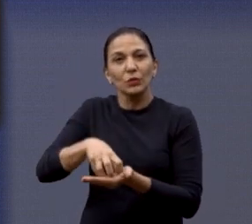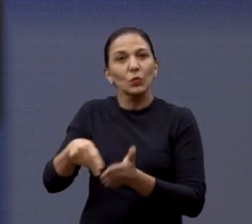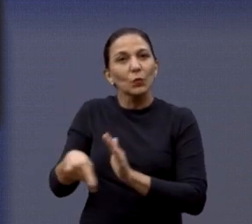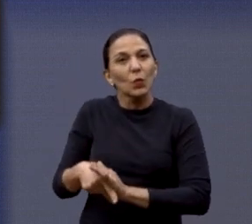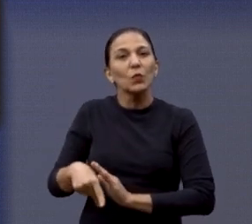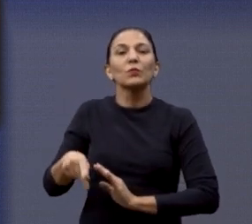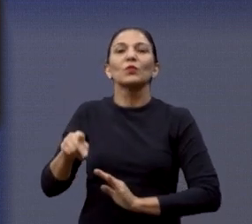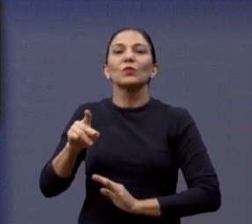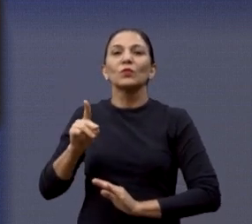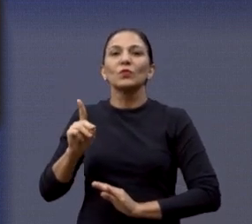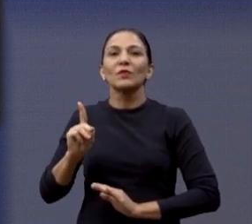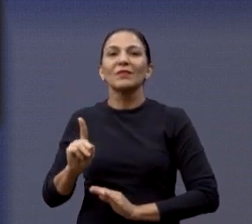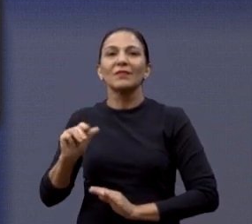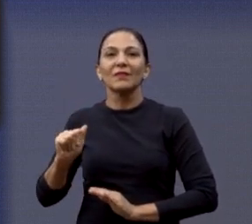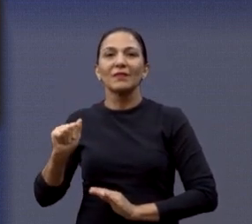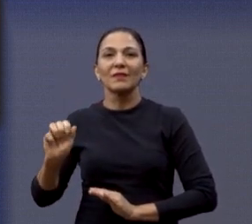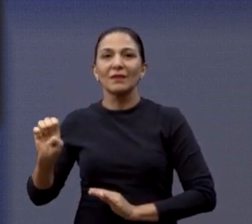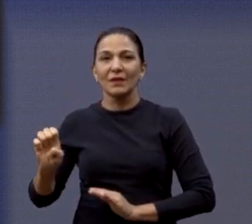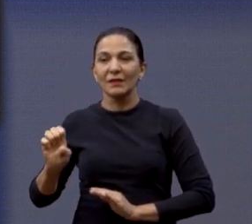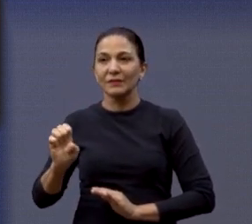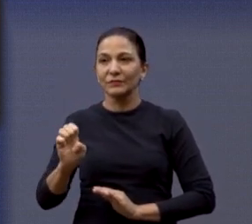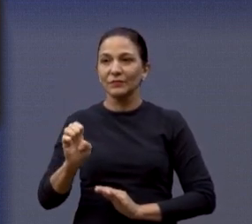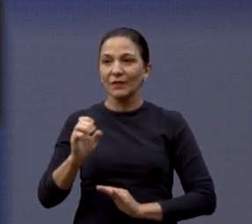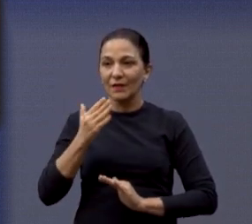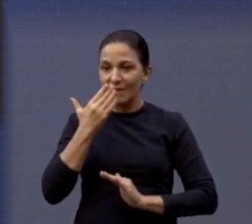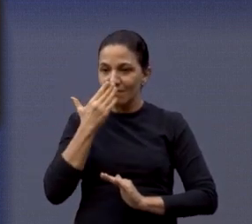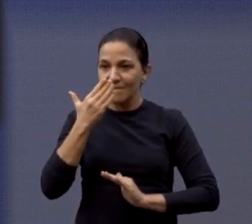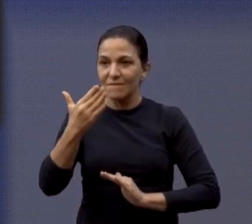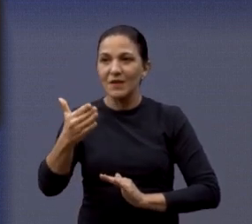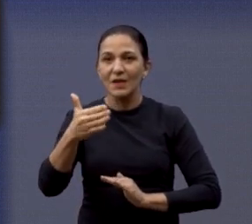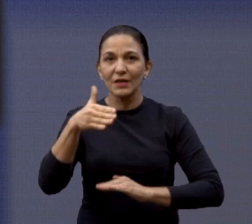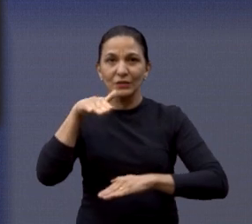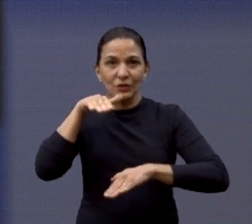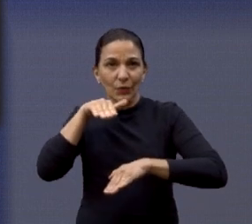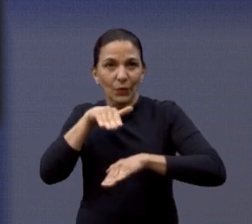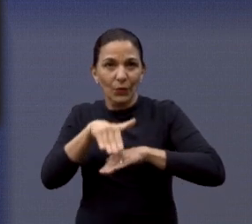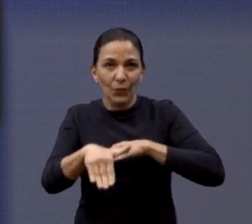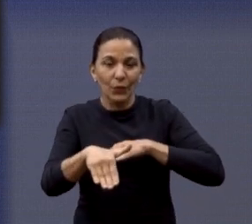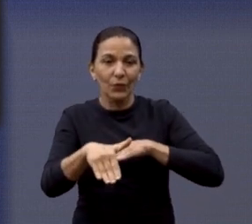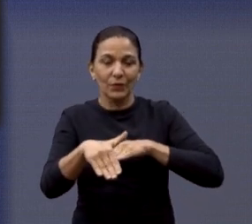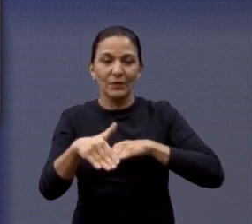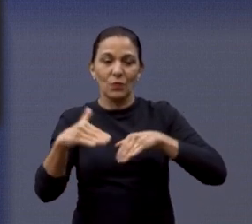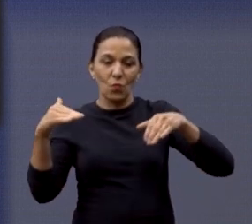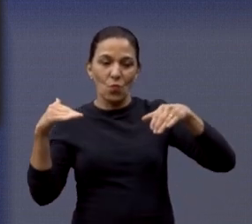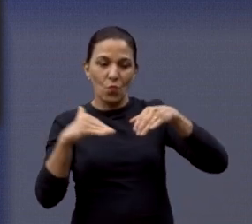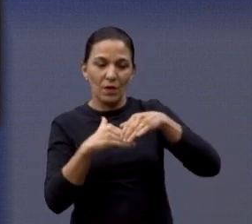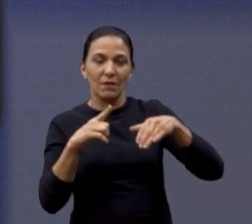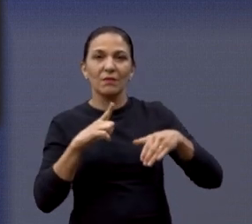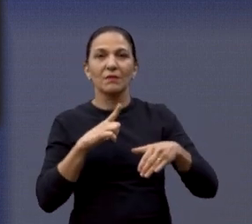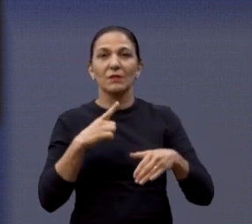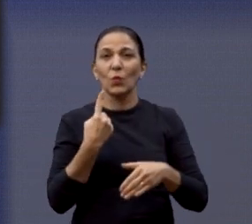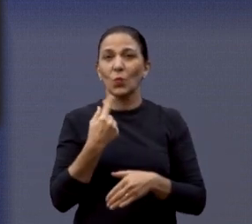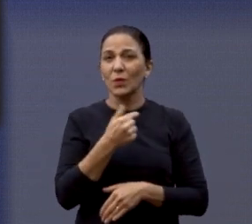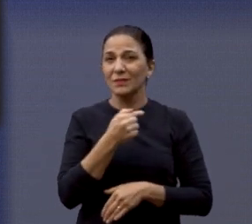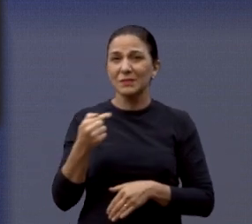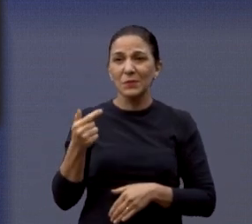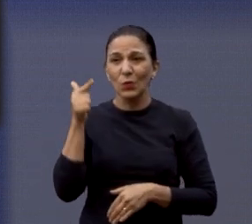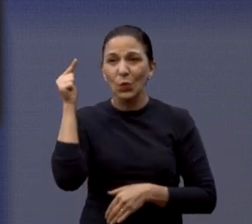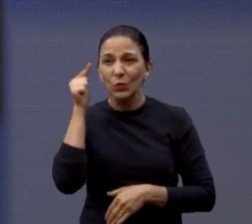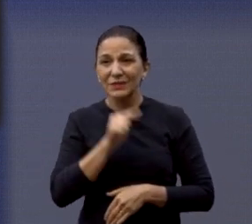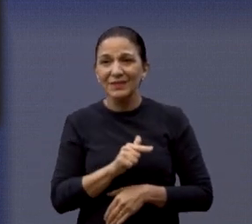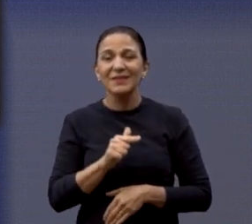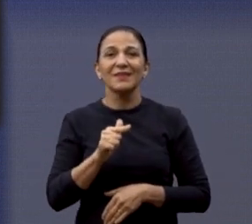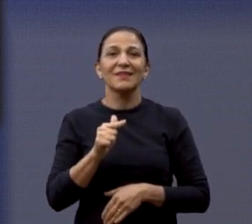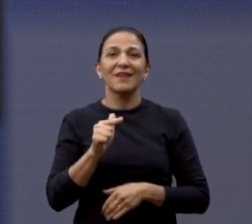reparo, na garagem do munícipe. E fazia uma semana aí que ele não conseguia estar saindo da casa